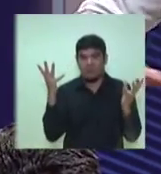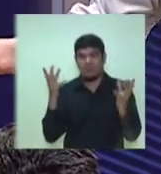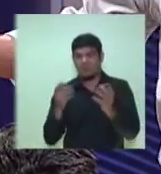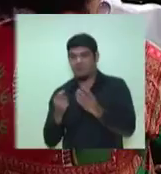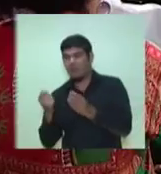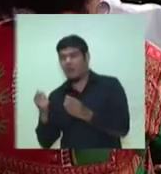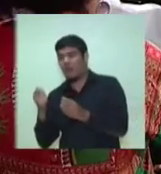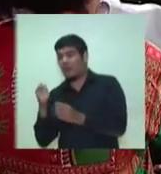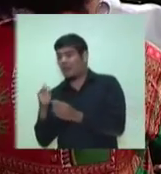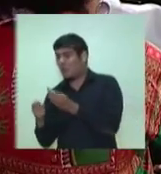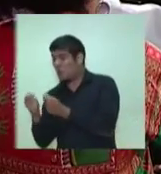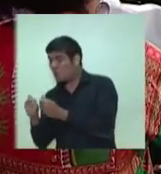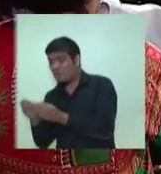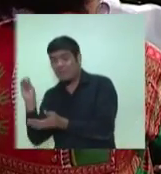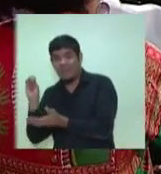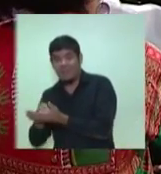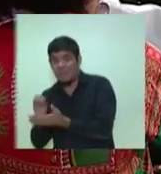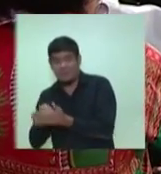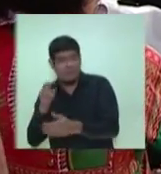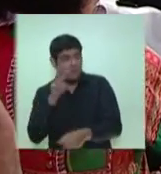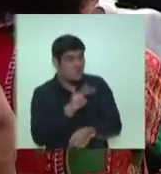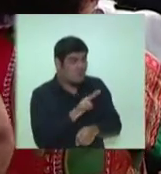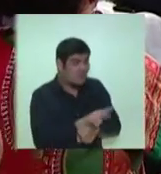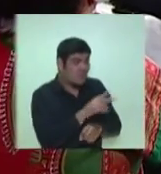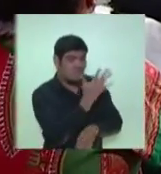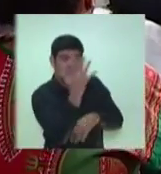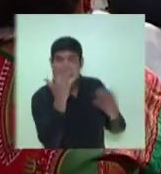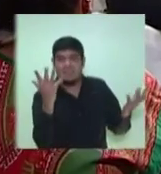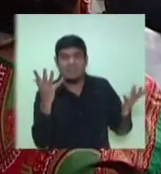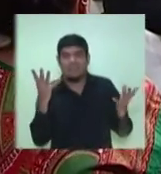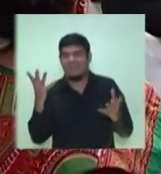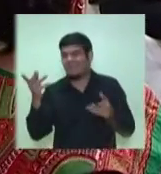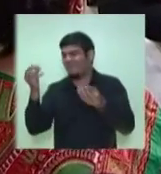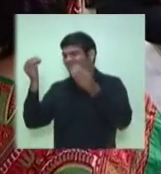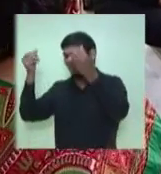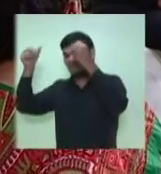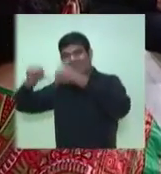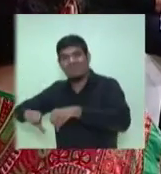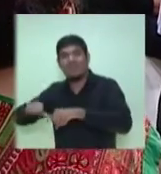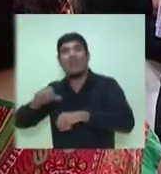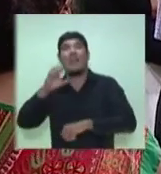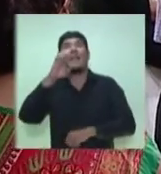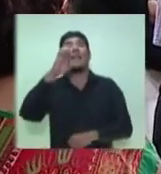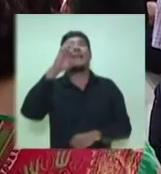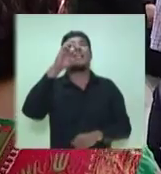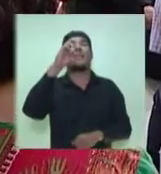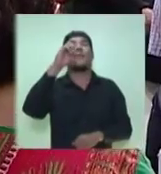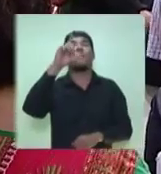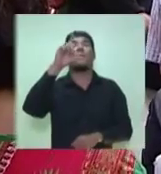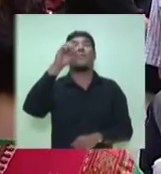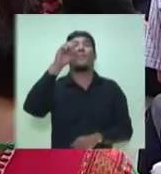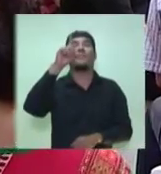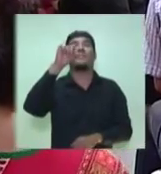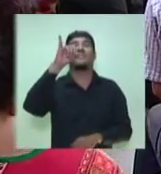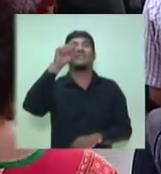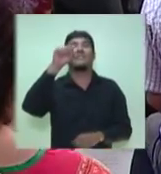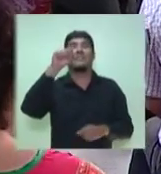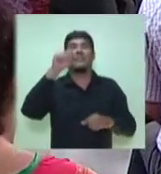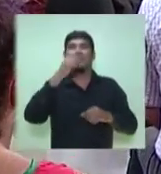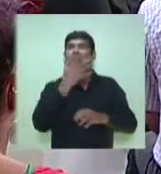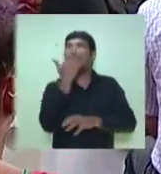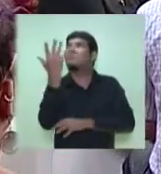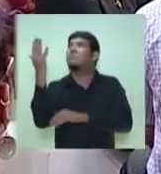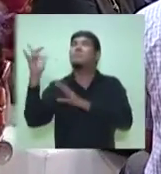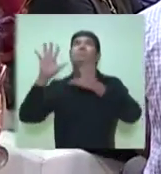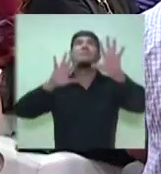leva ao desastre, leva a uma racionalidade irracional. A ecologia que, porventura, não se ampara na perspectiva